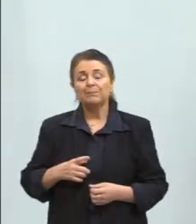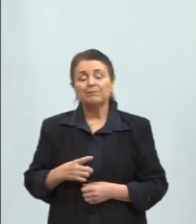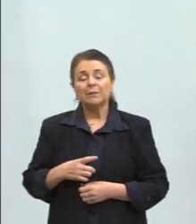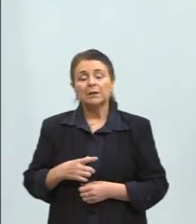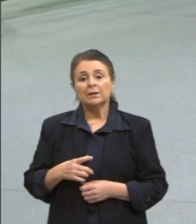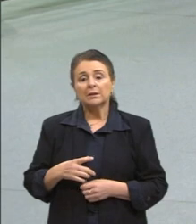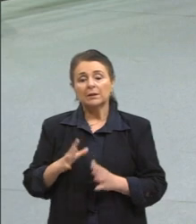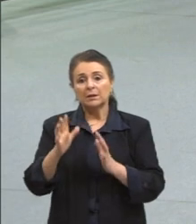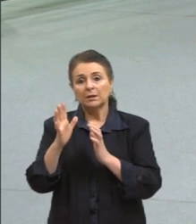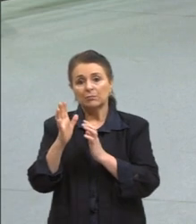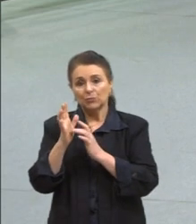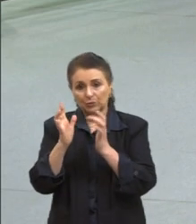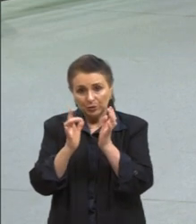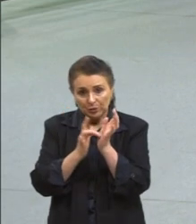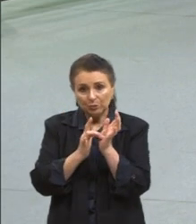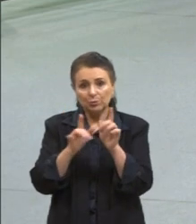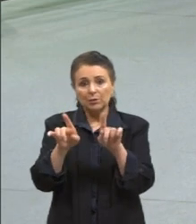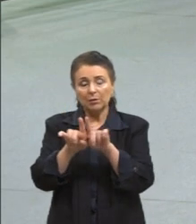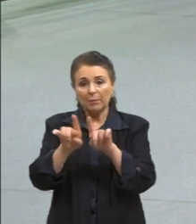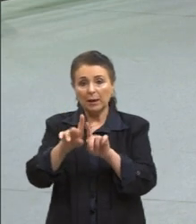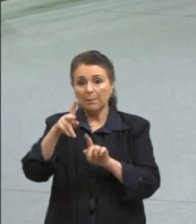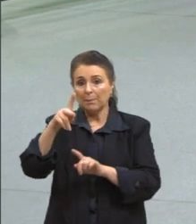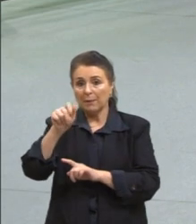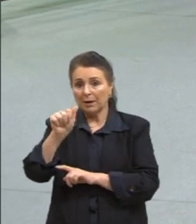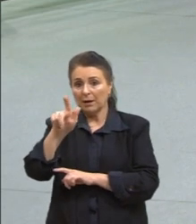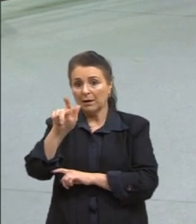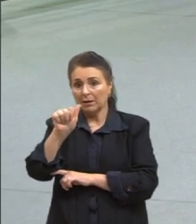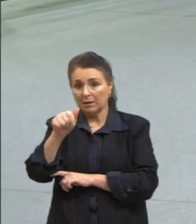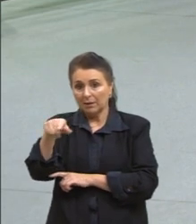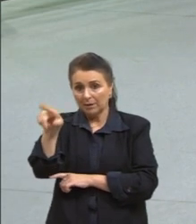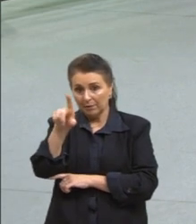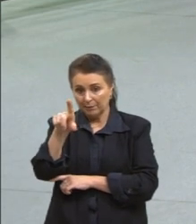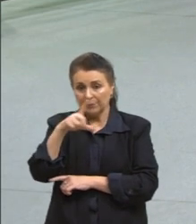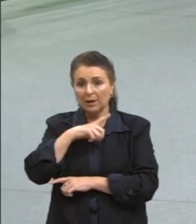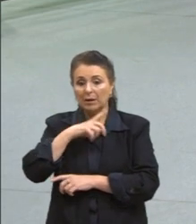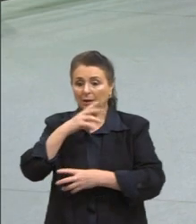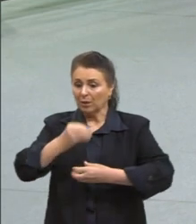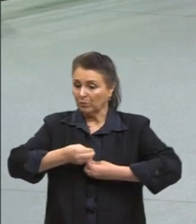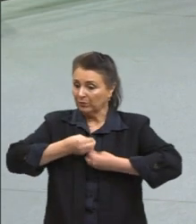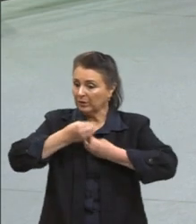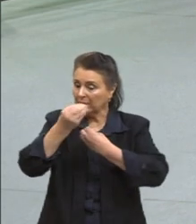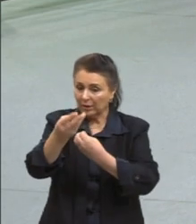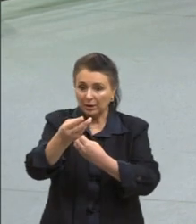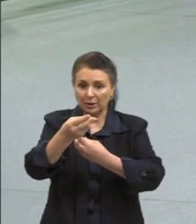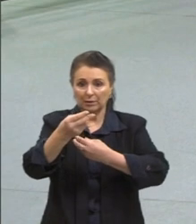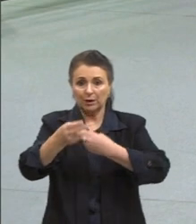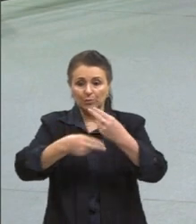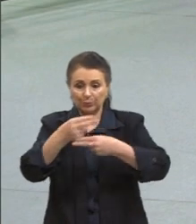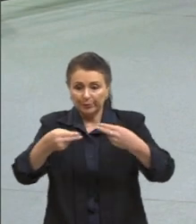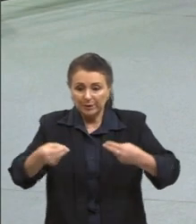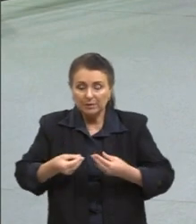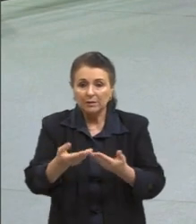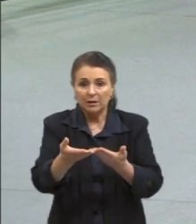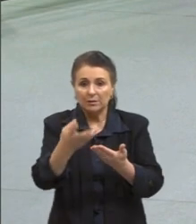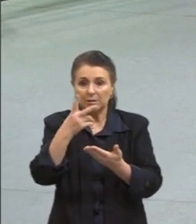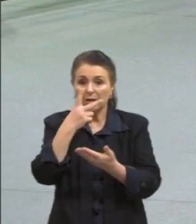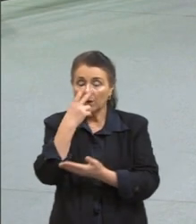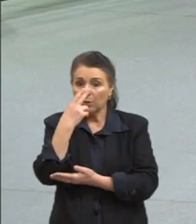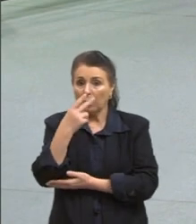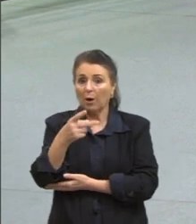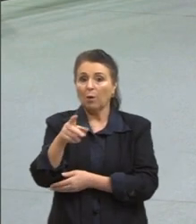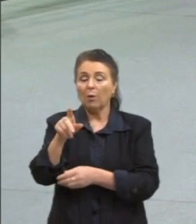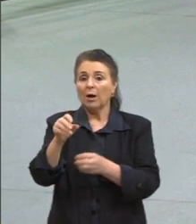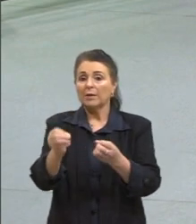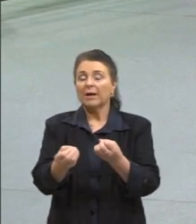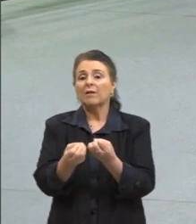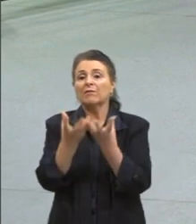pagã. Tem as oferendas também, como acontece no Halloween, mas só que as oferendas no